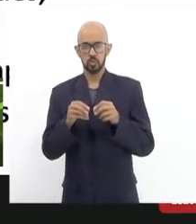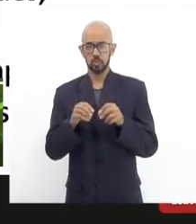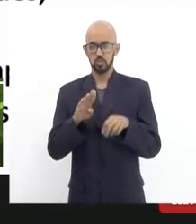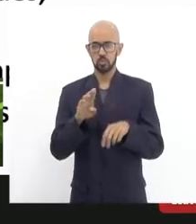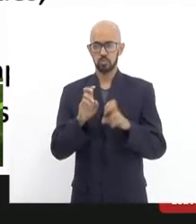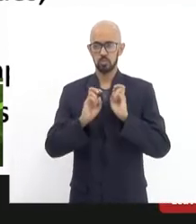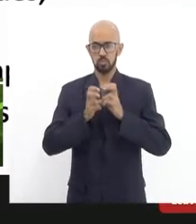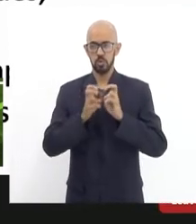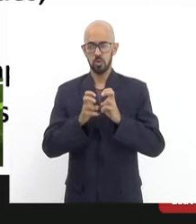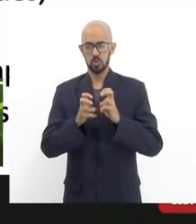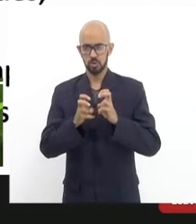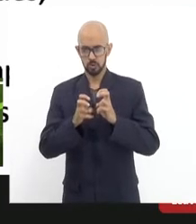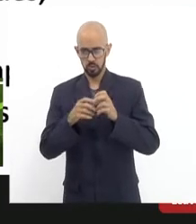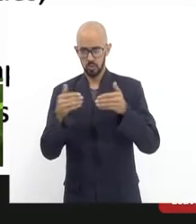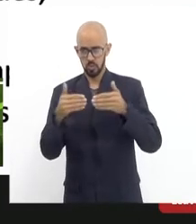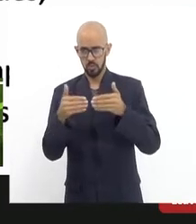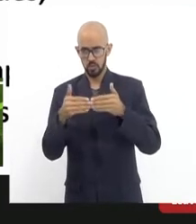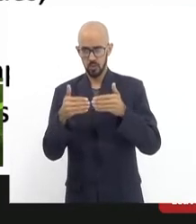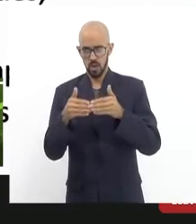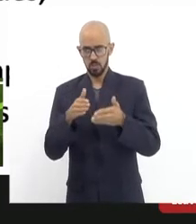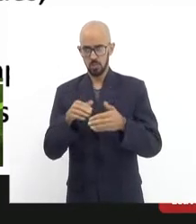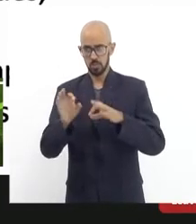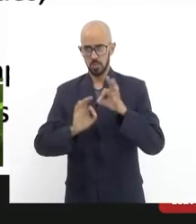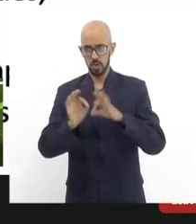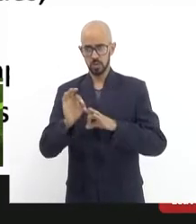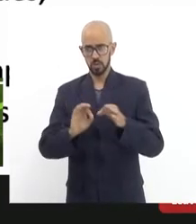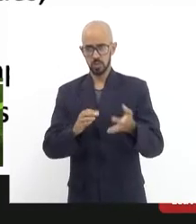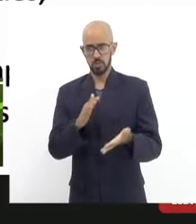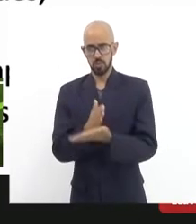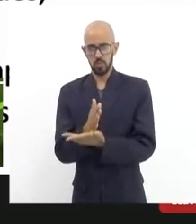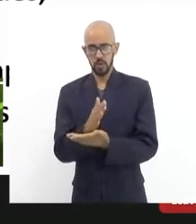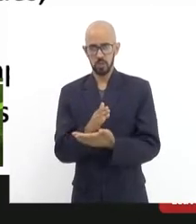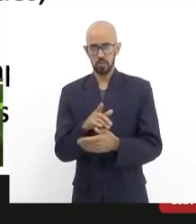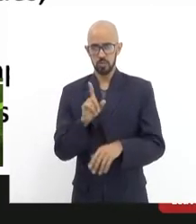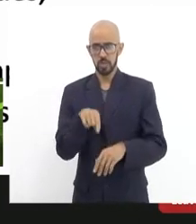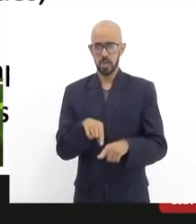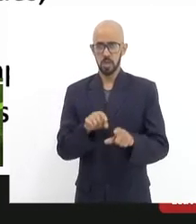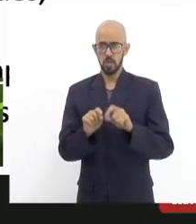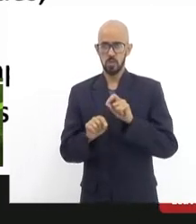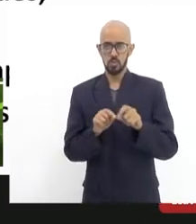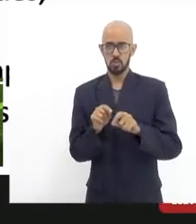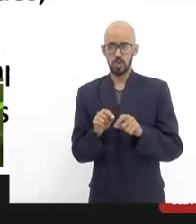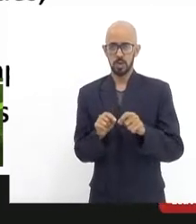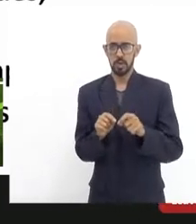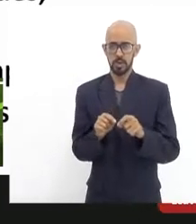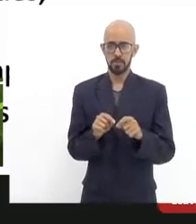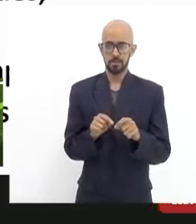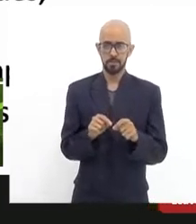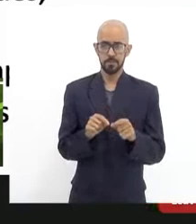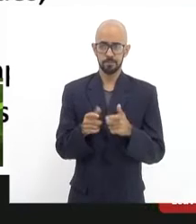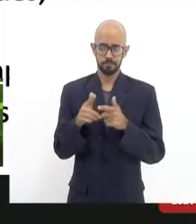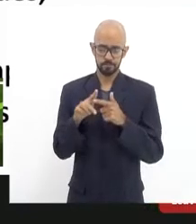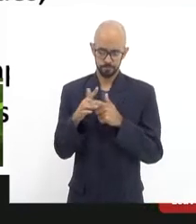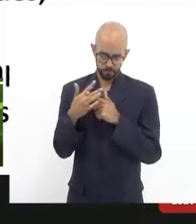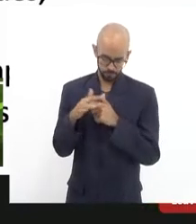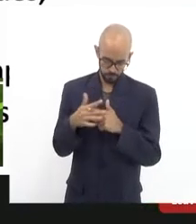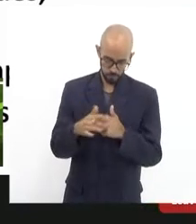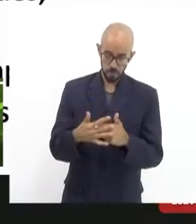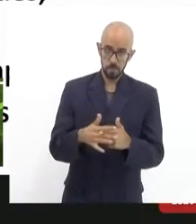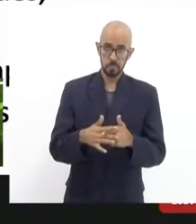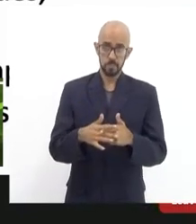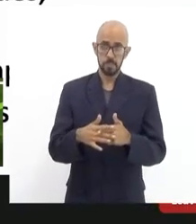de acordo com o projeto aprovado. Qual é o projeto aprovado? O projeto é aprovado de um, de um restauro, é